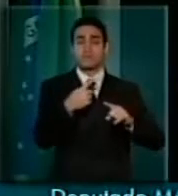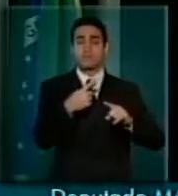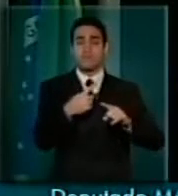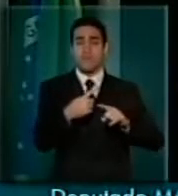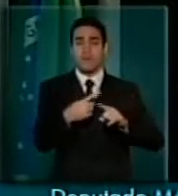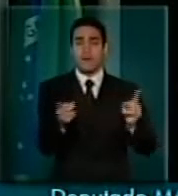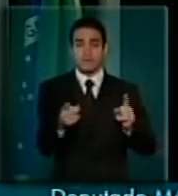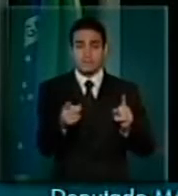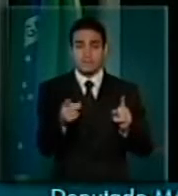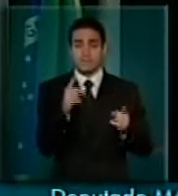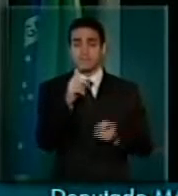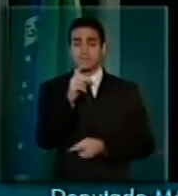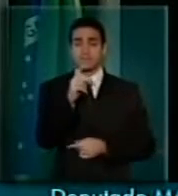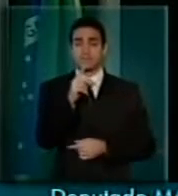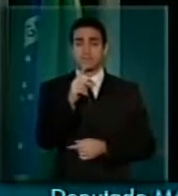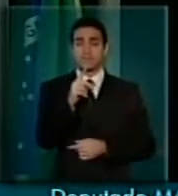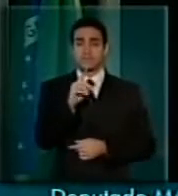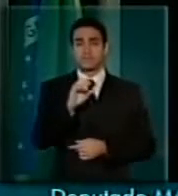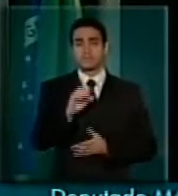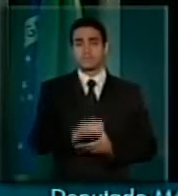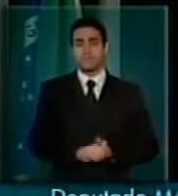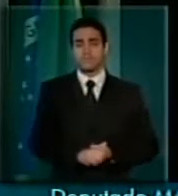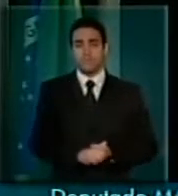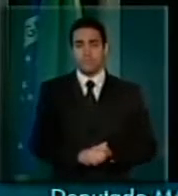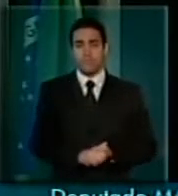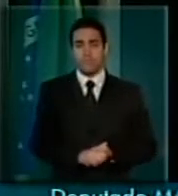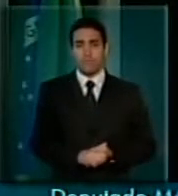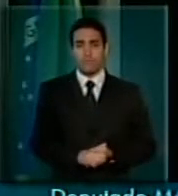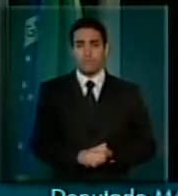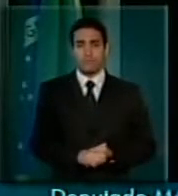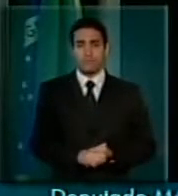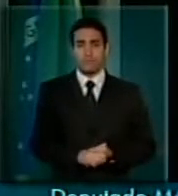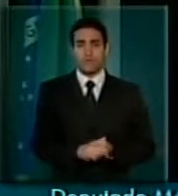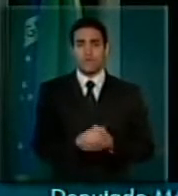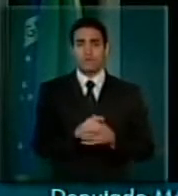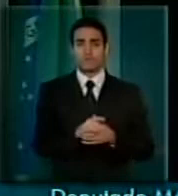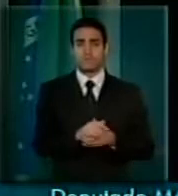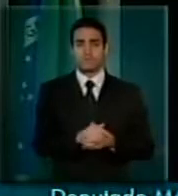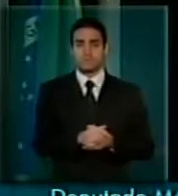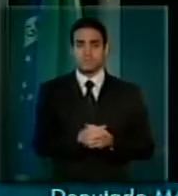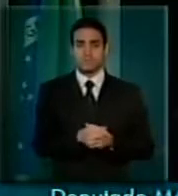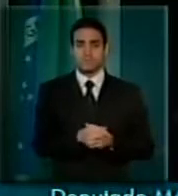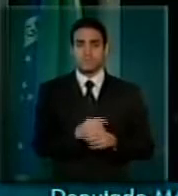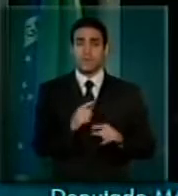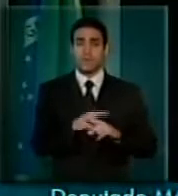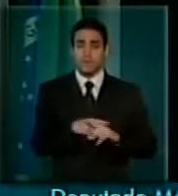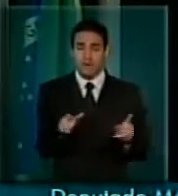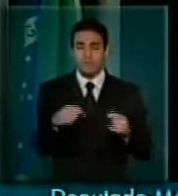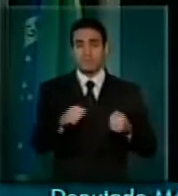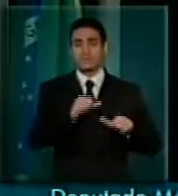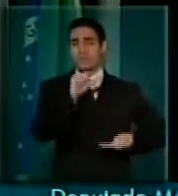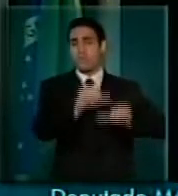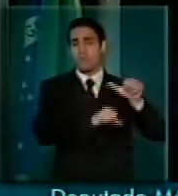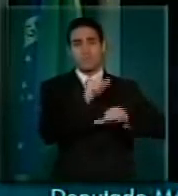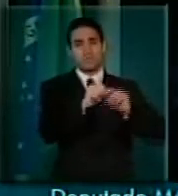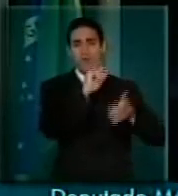sem dúvida alguma, tem ainda que ser aprimorada.